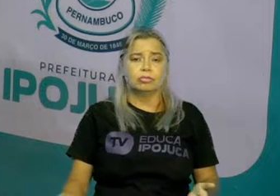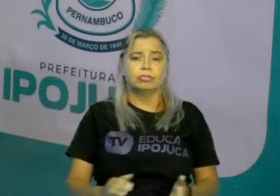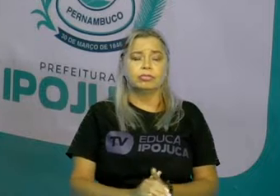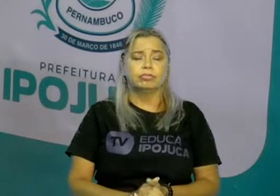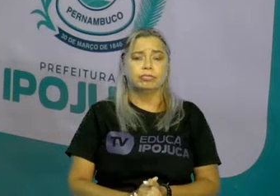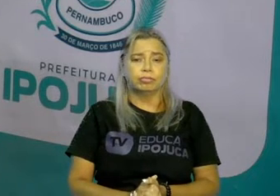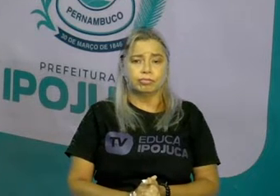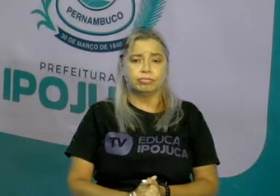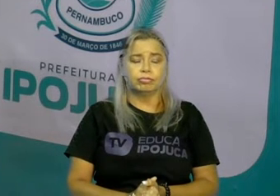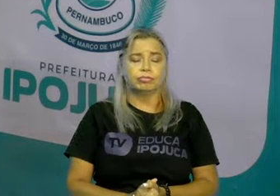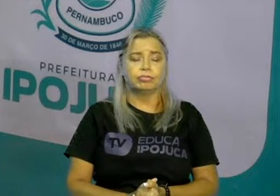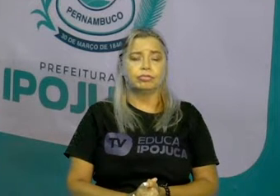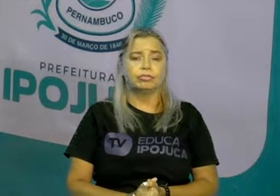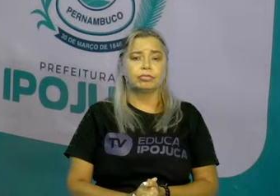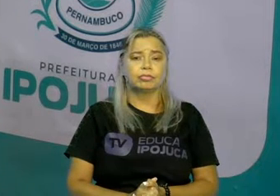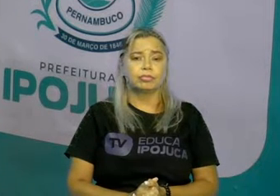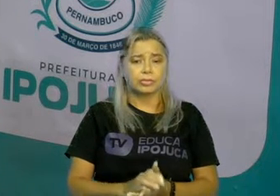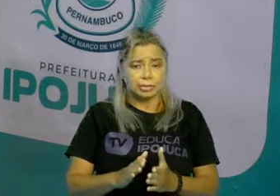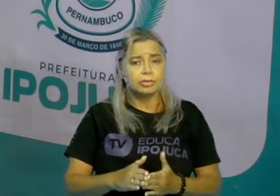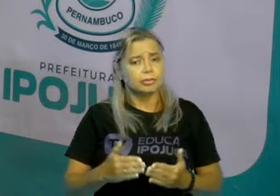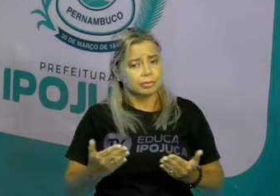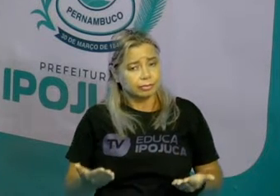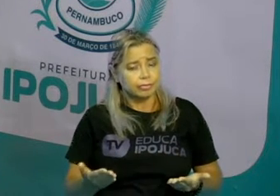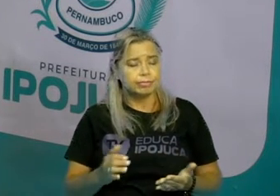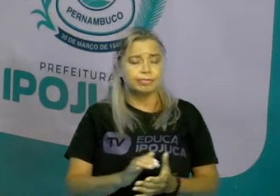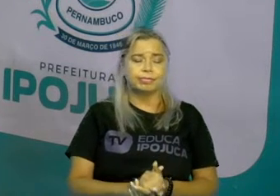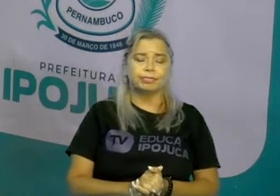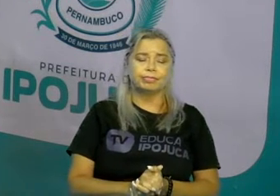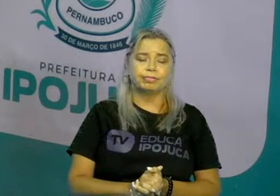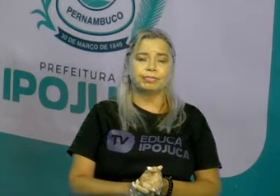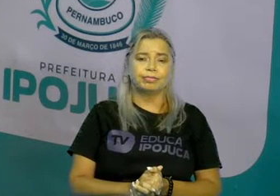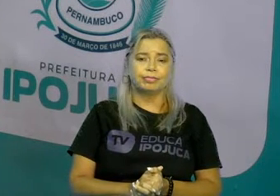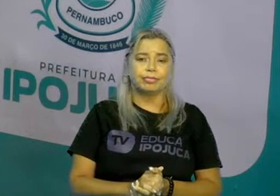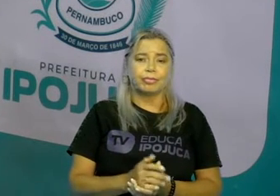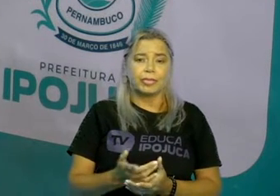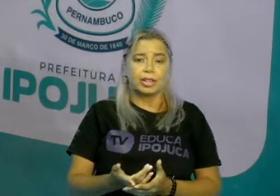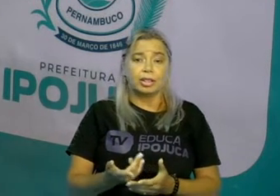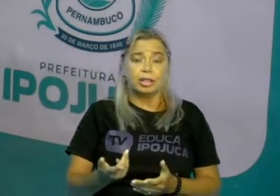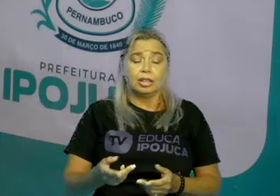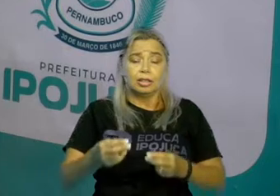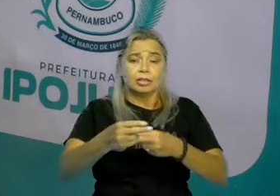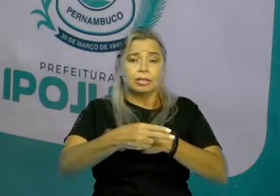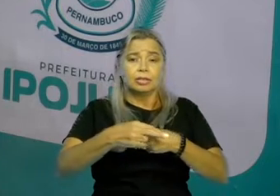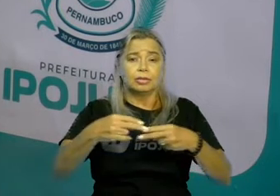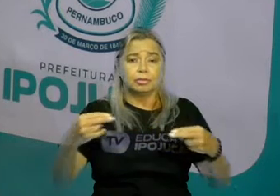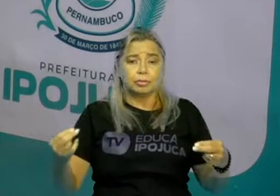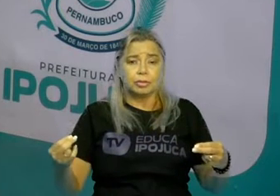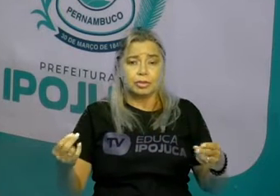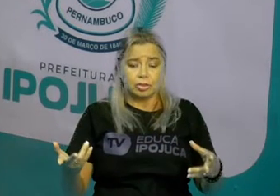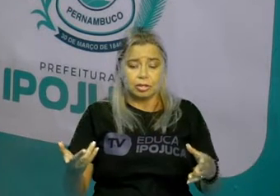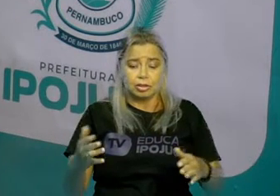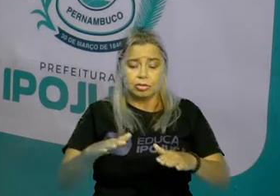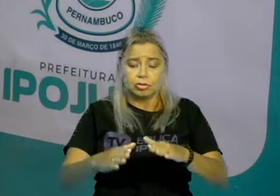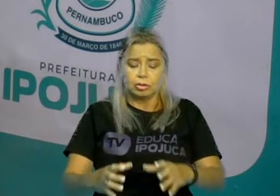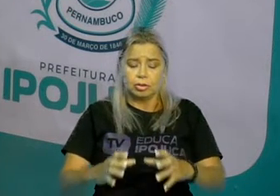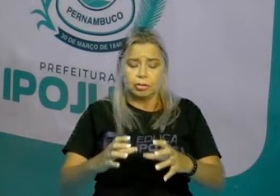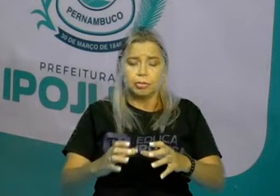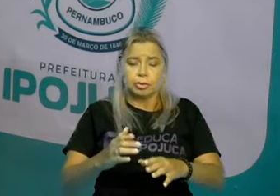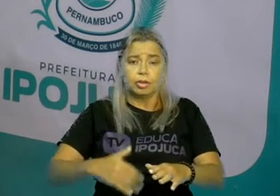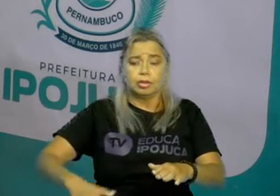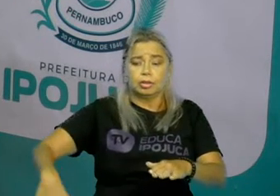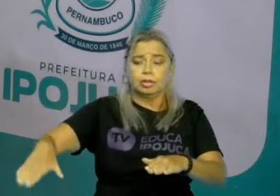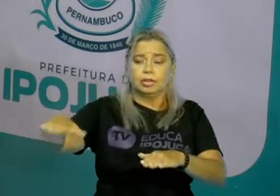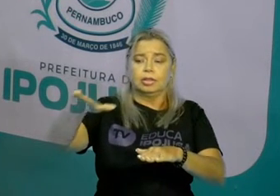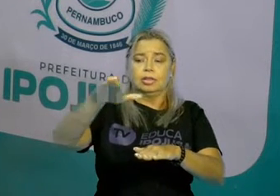pode considerar o chão. Não é isso? Então, a gente só tem objetos acima da bola quando a